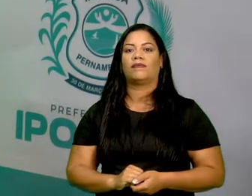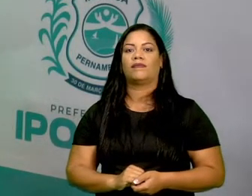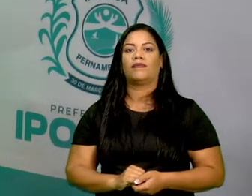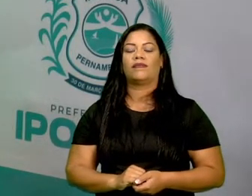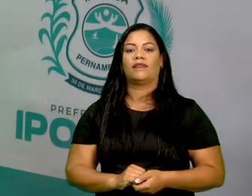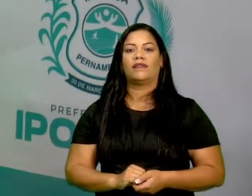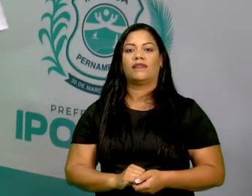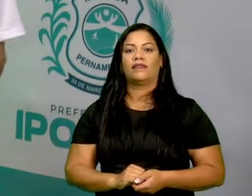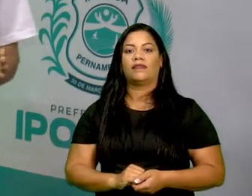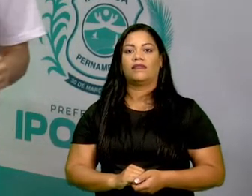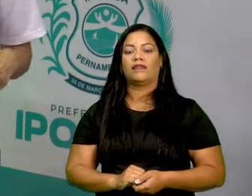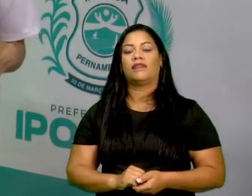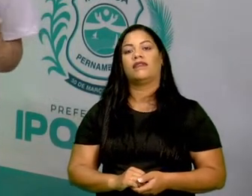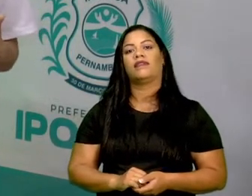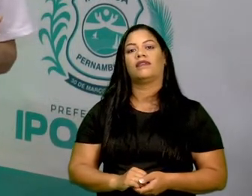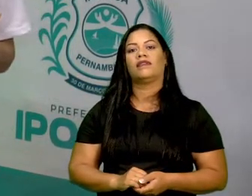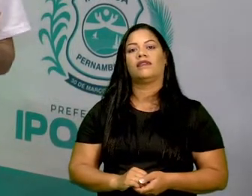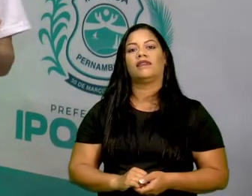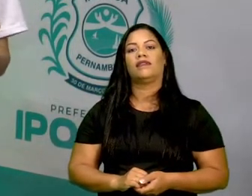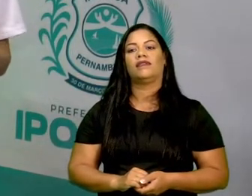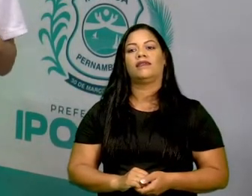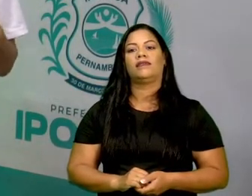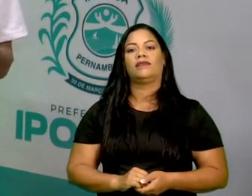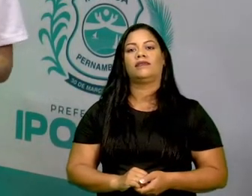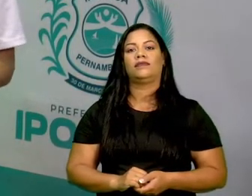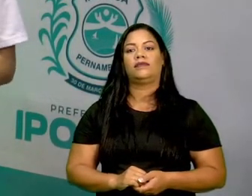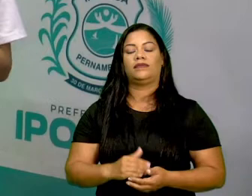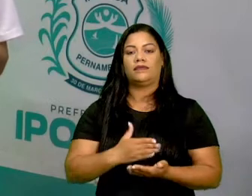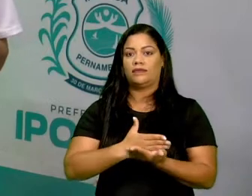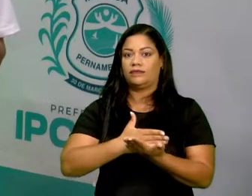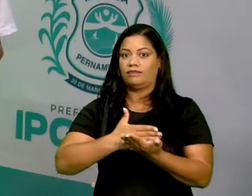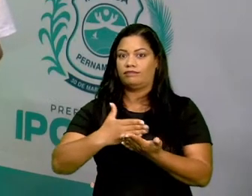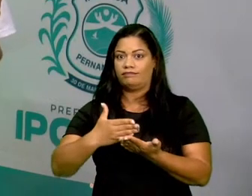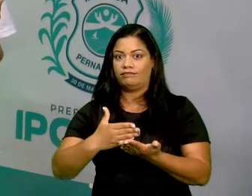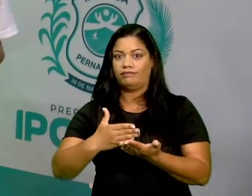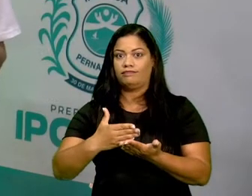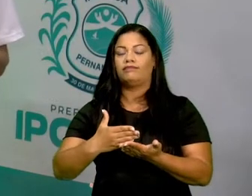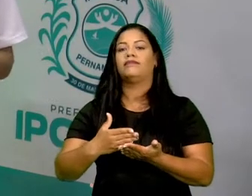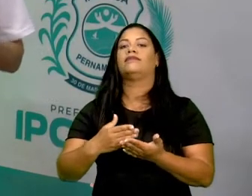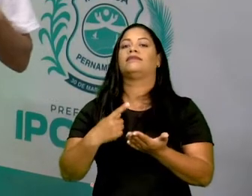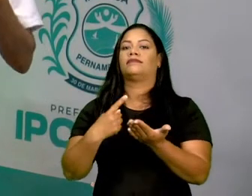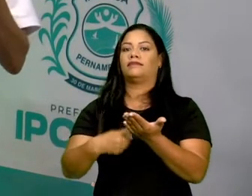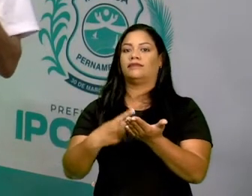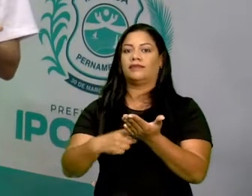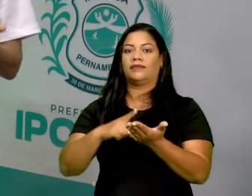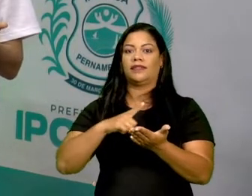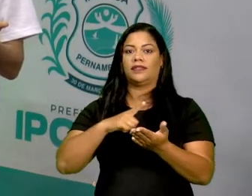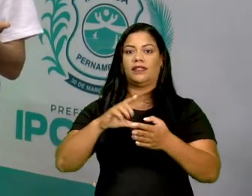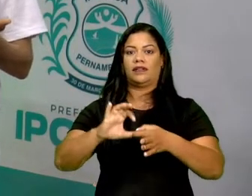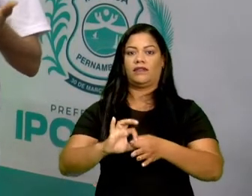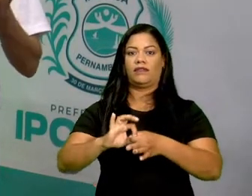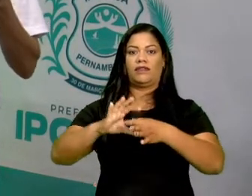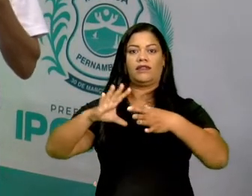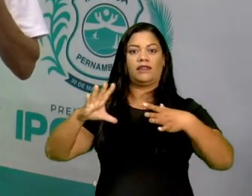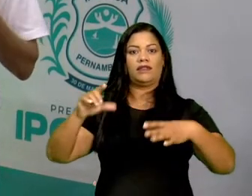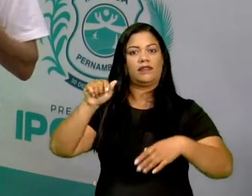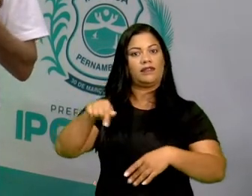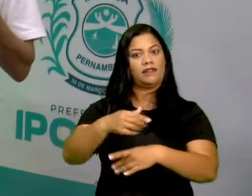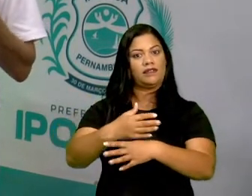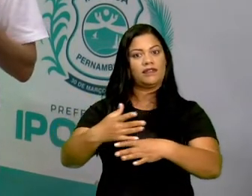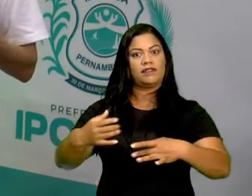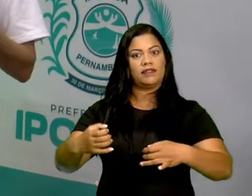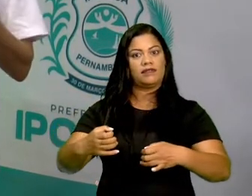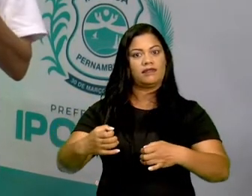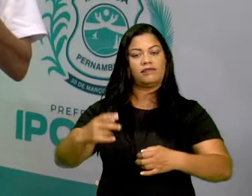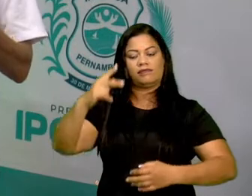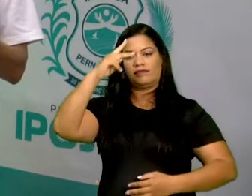emancipação política, ou seja, a partir dessa data, Ipojuca teve liberdade de tomar